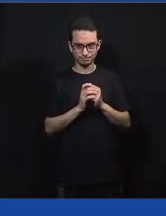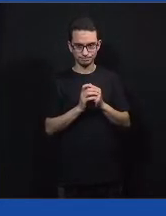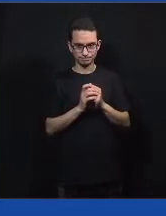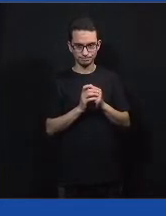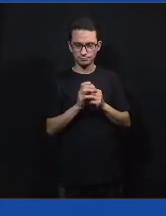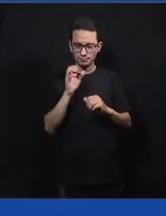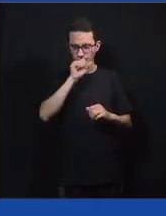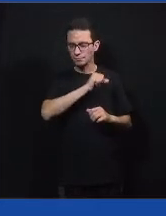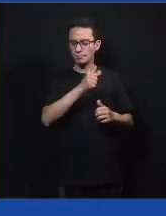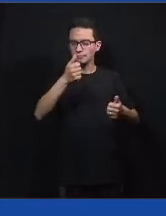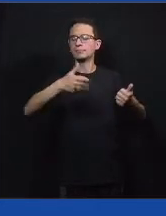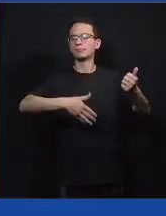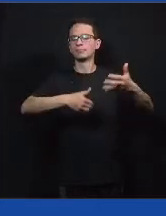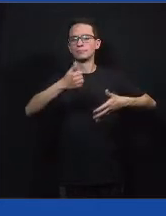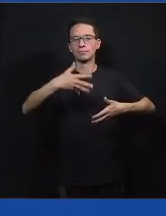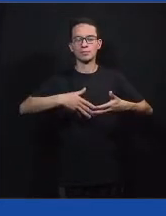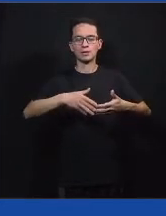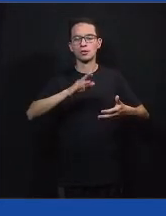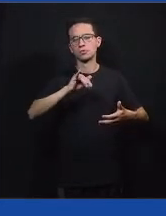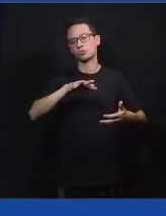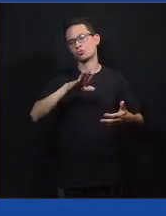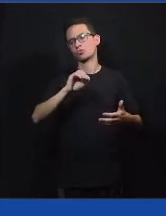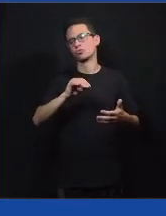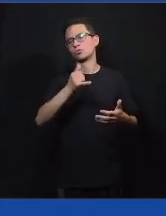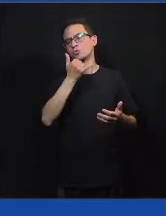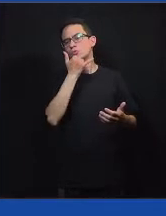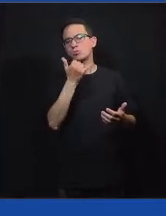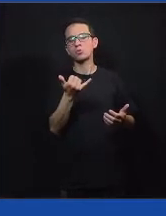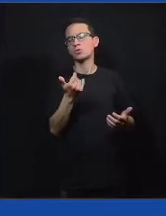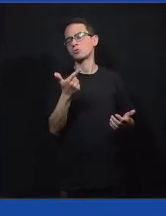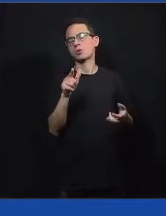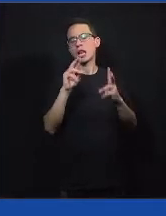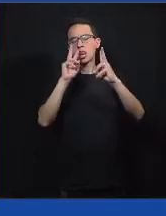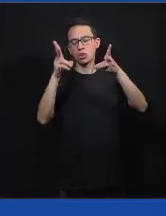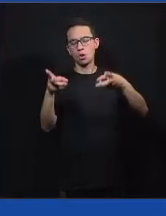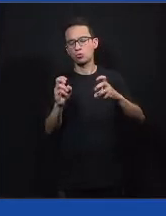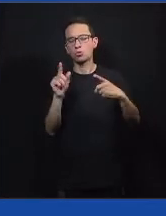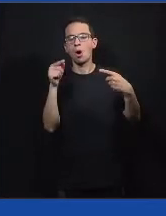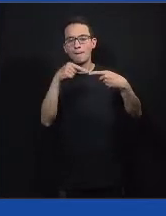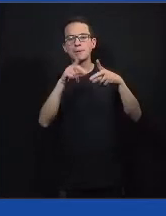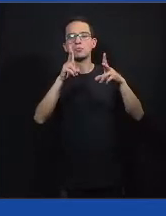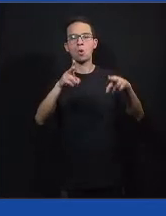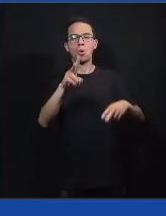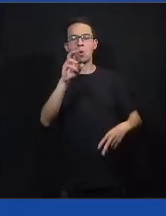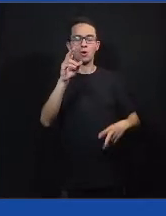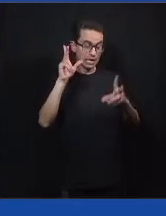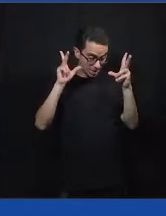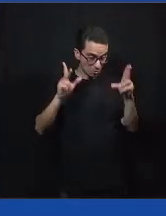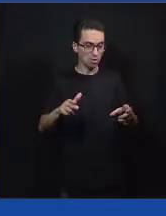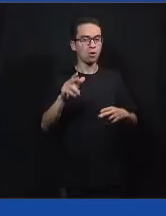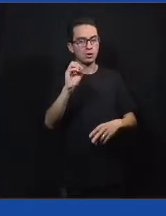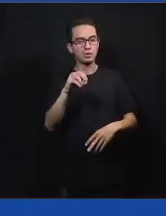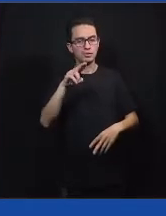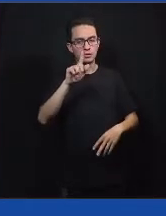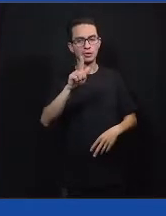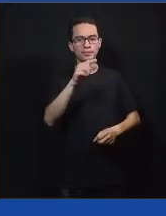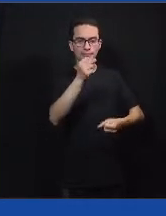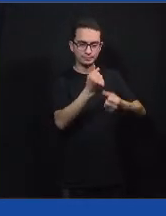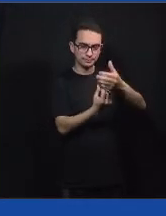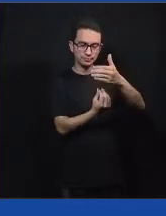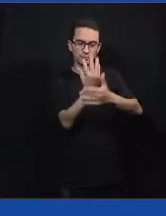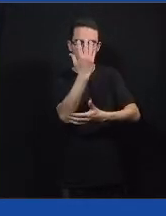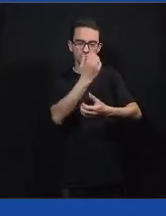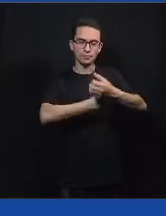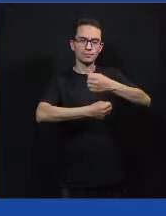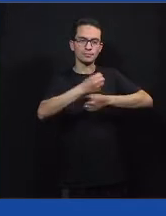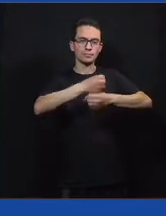vocês que o Instituto Terroir é uma associação sem fins lucrativos, nasceu em 2005, 2015, perdão, e tem o objetivo de